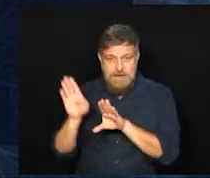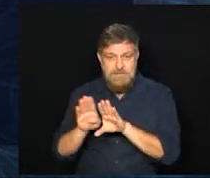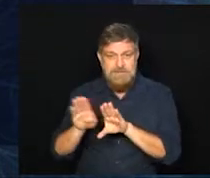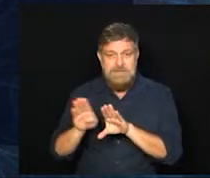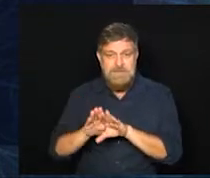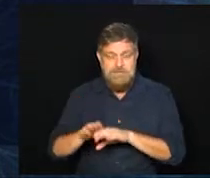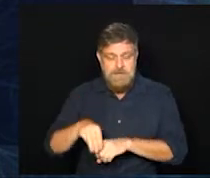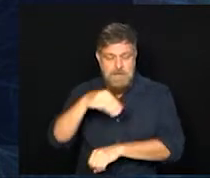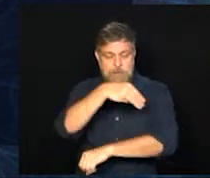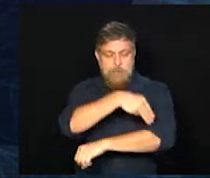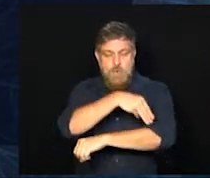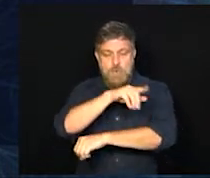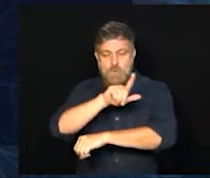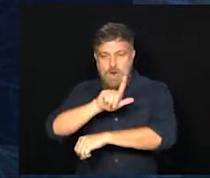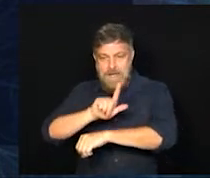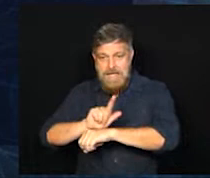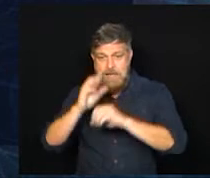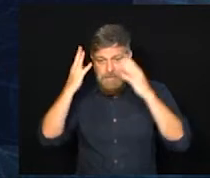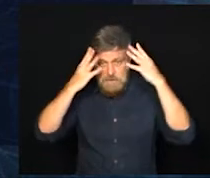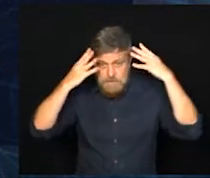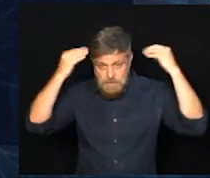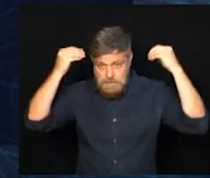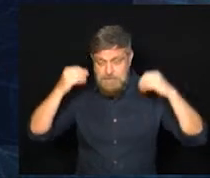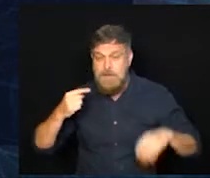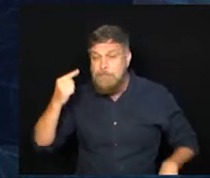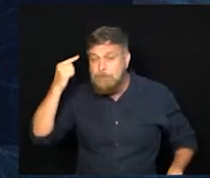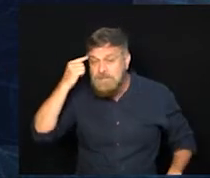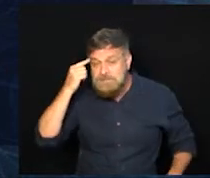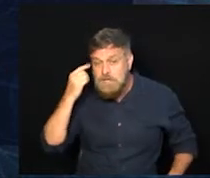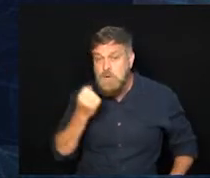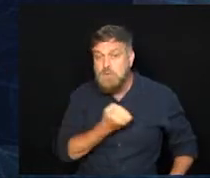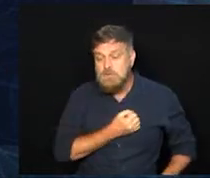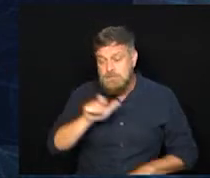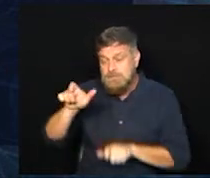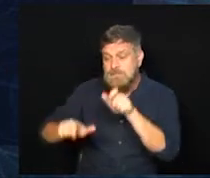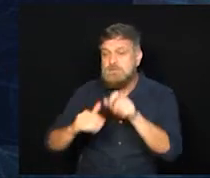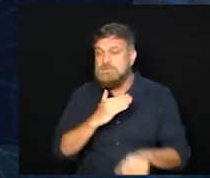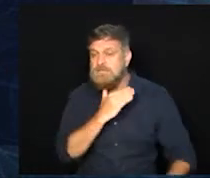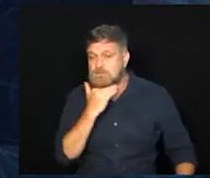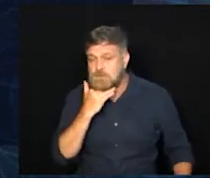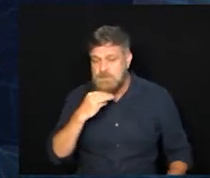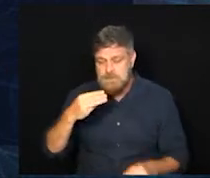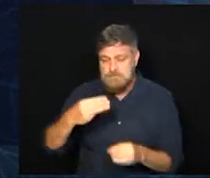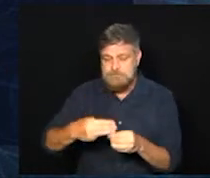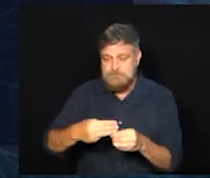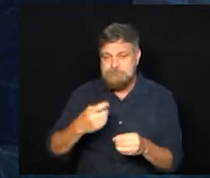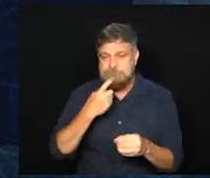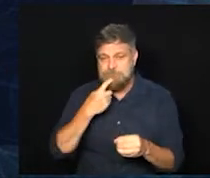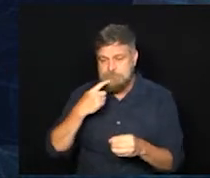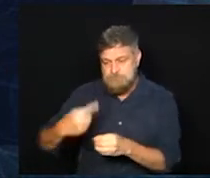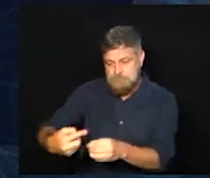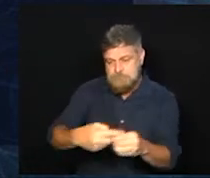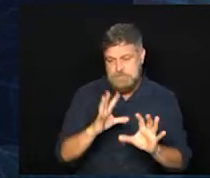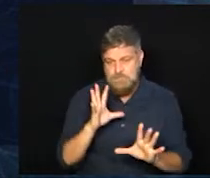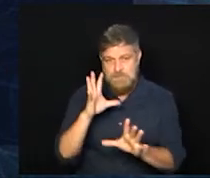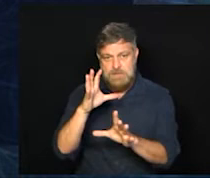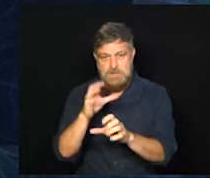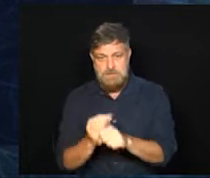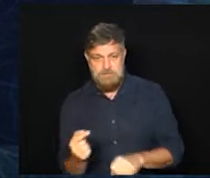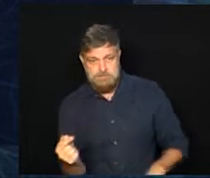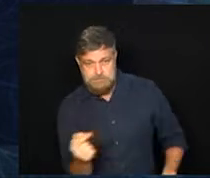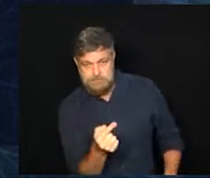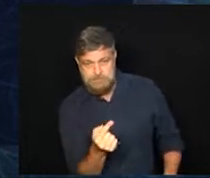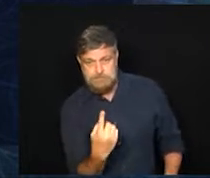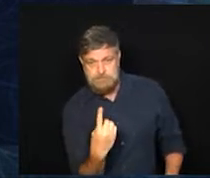Olambra. Agora nós vamos falar dos óbitos na nossa região. Aqui na RMC são 10.276